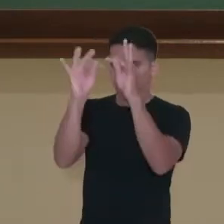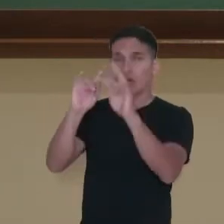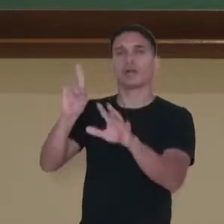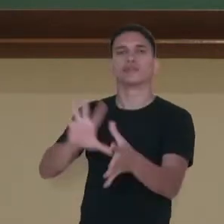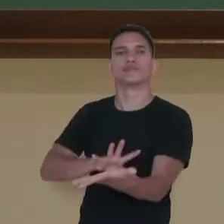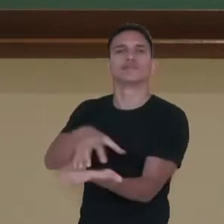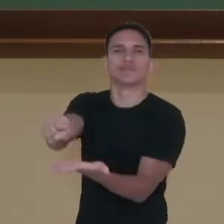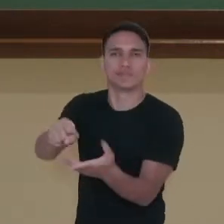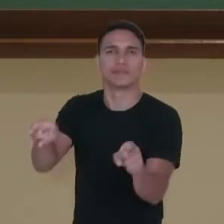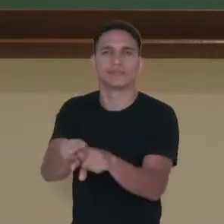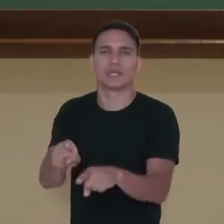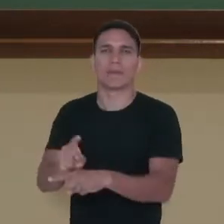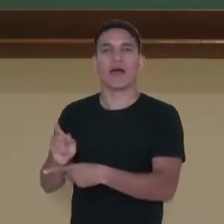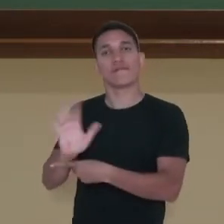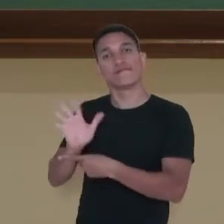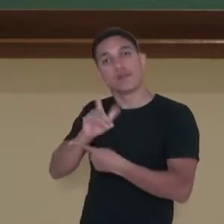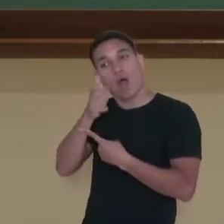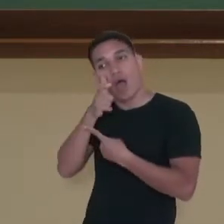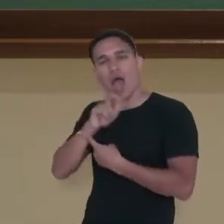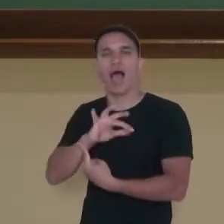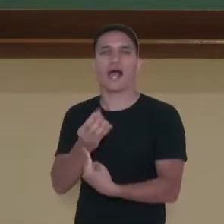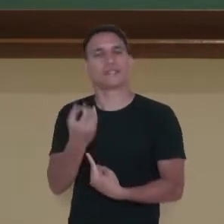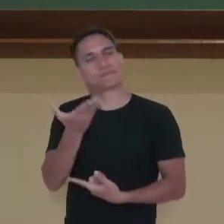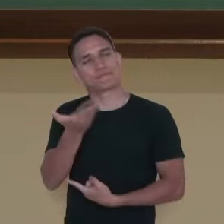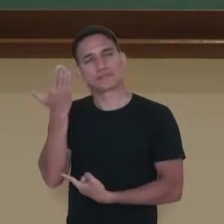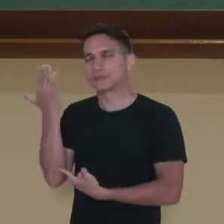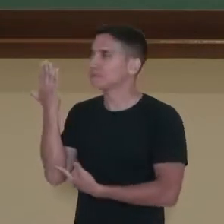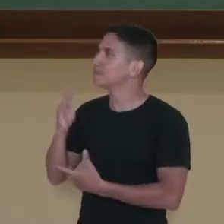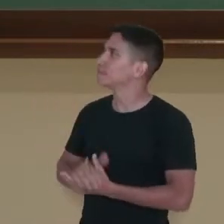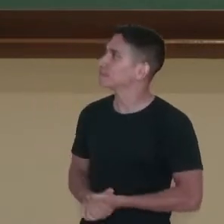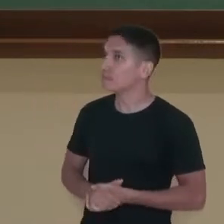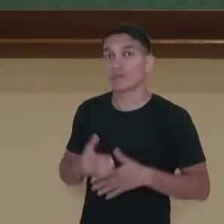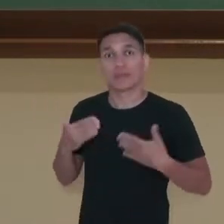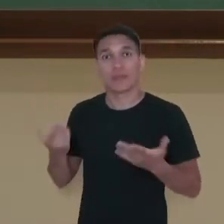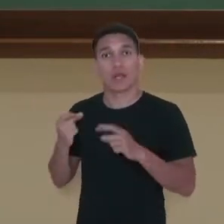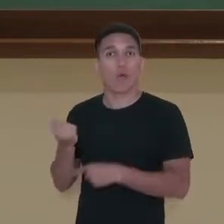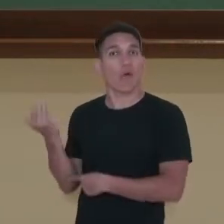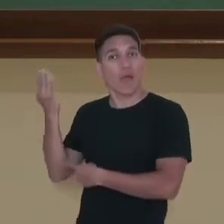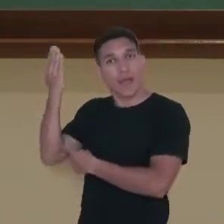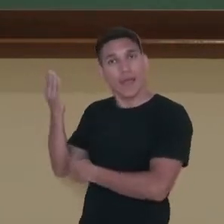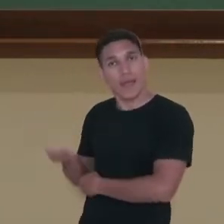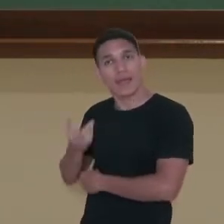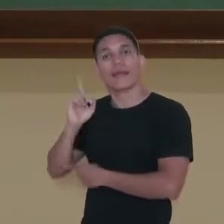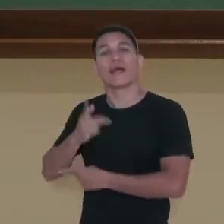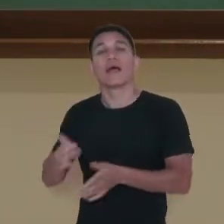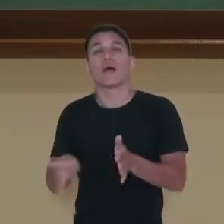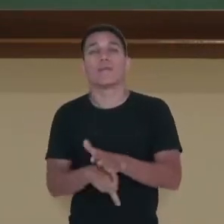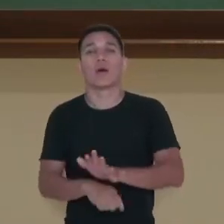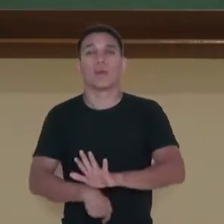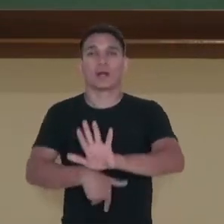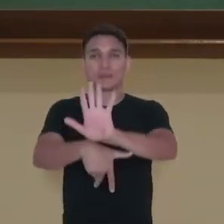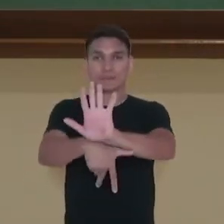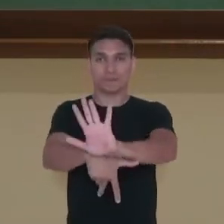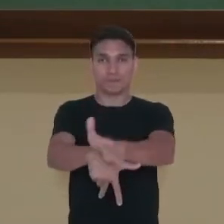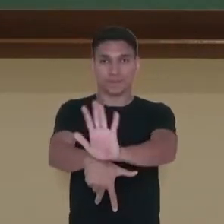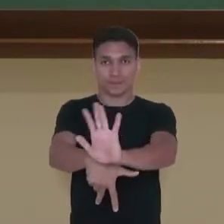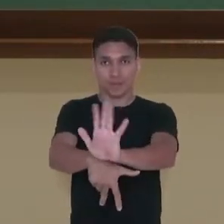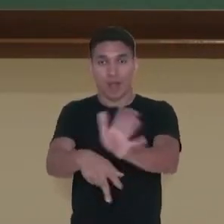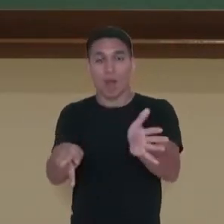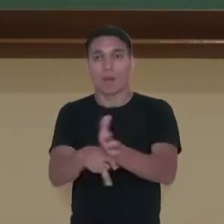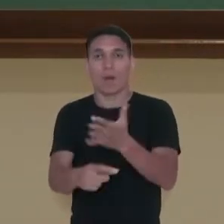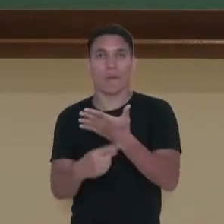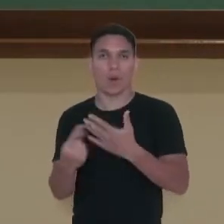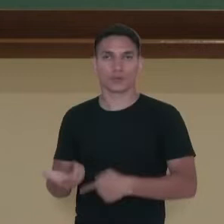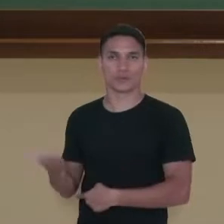videoarte. Me acompanhe. Bom, essas são as videocriaturas de Otávio Donati,